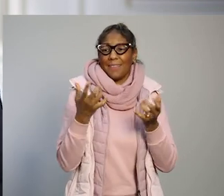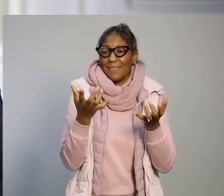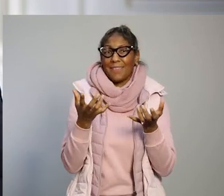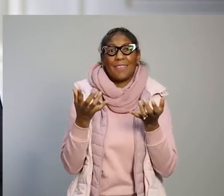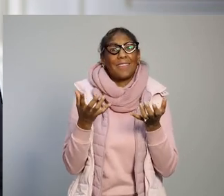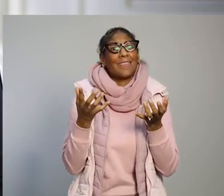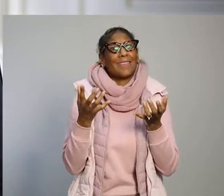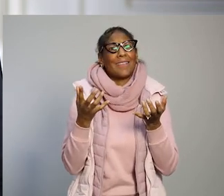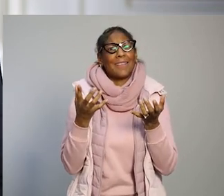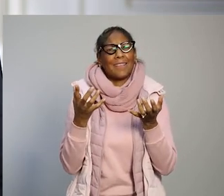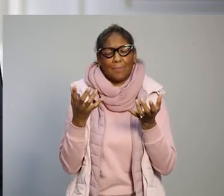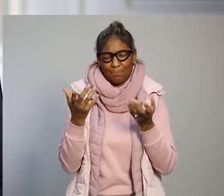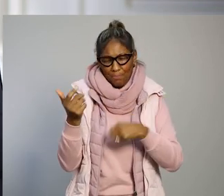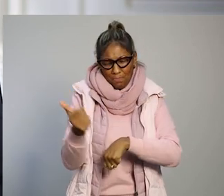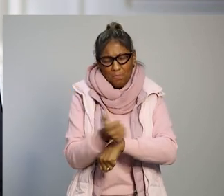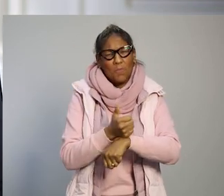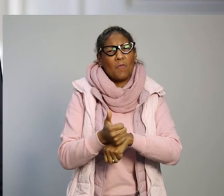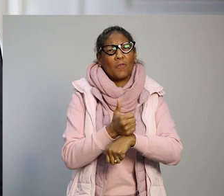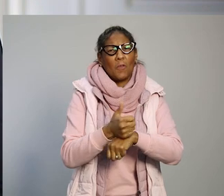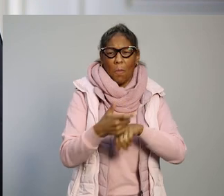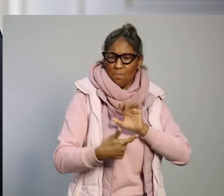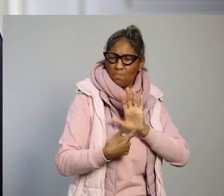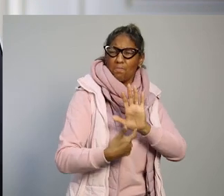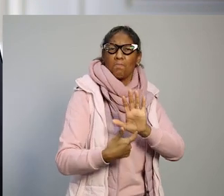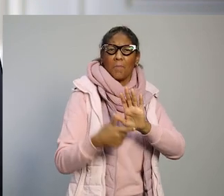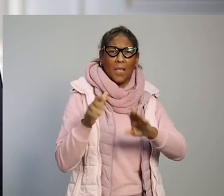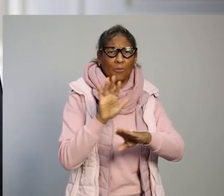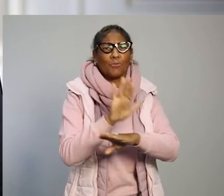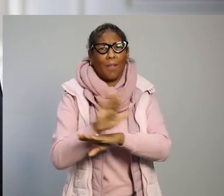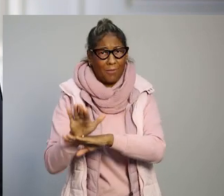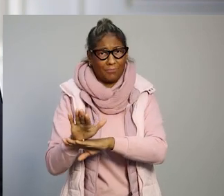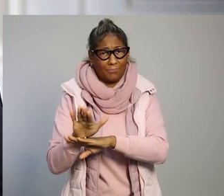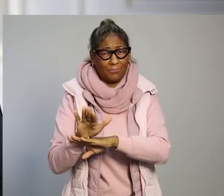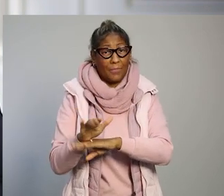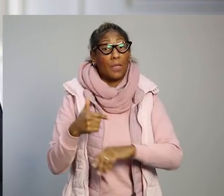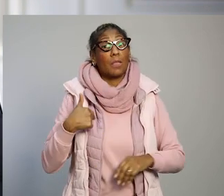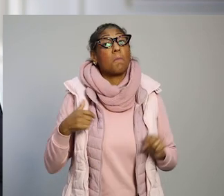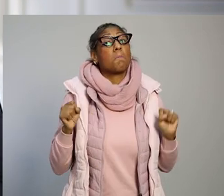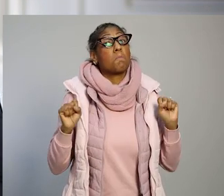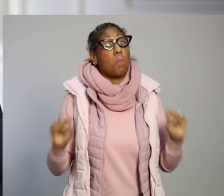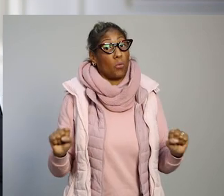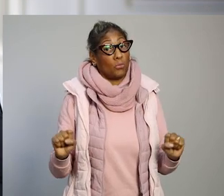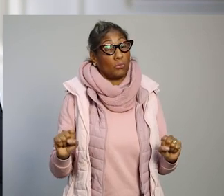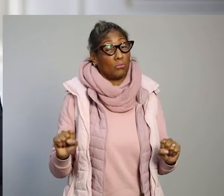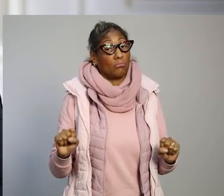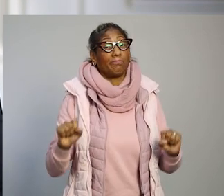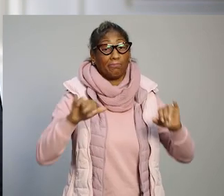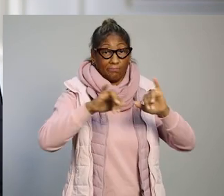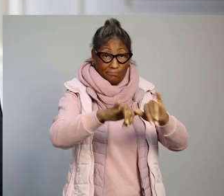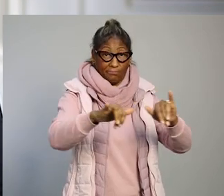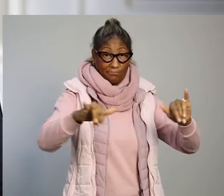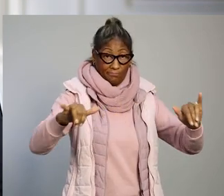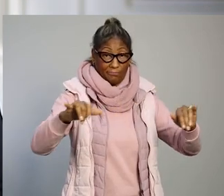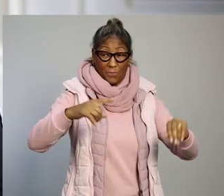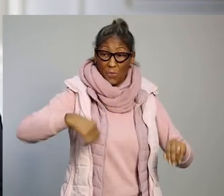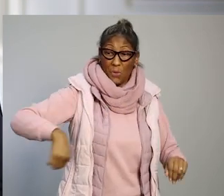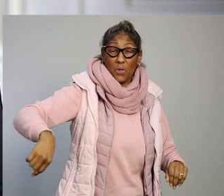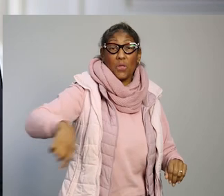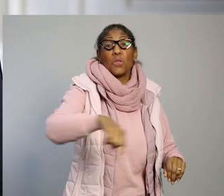e o melhor da sua excelência profissional. Eu posso dizer com muita tranquilidade,